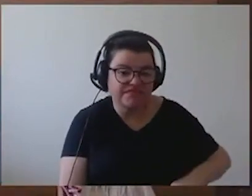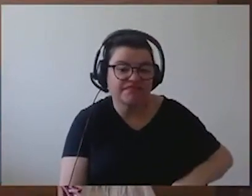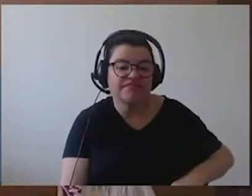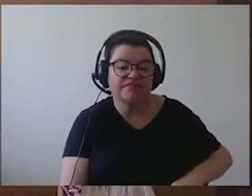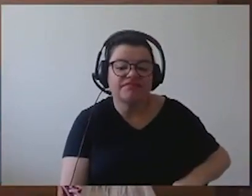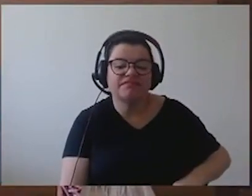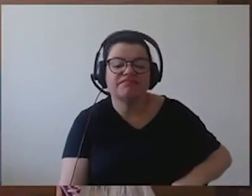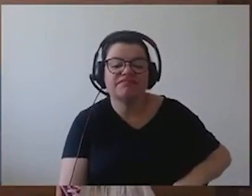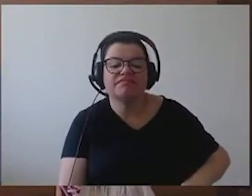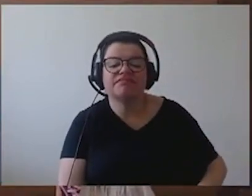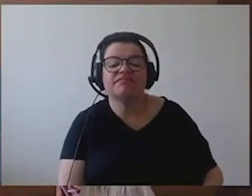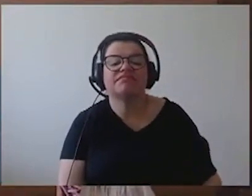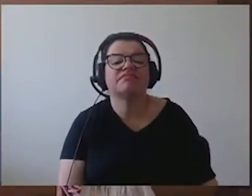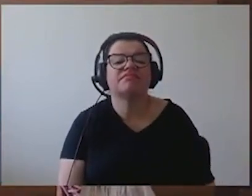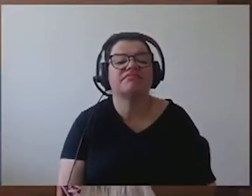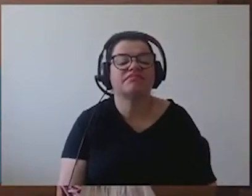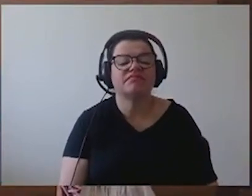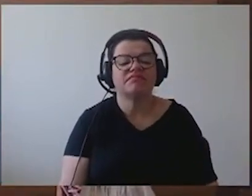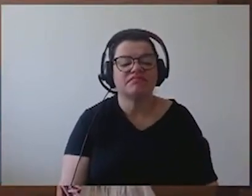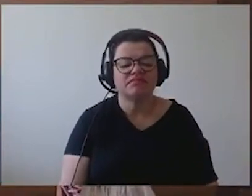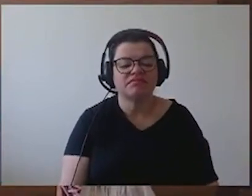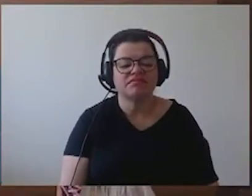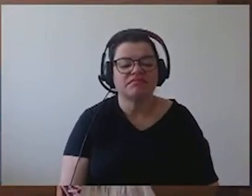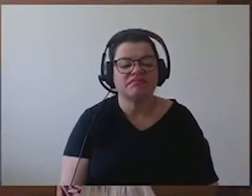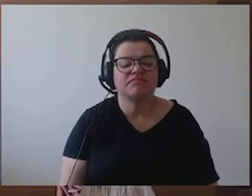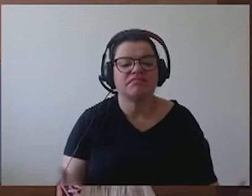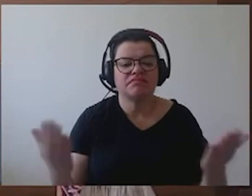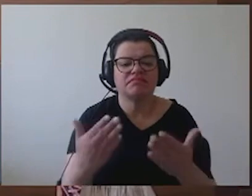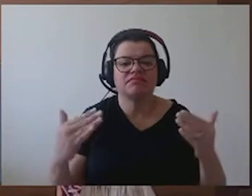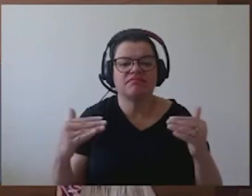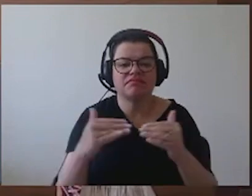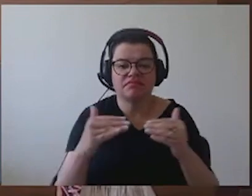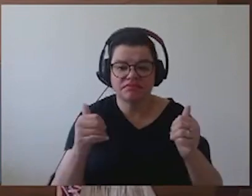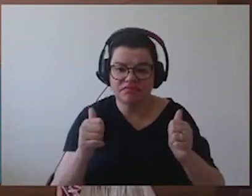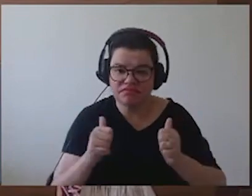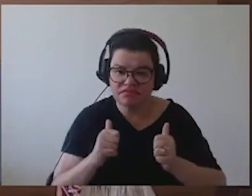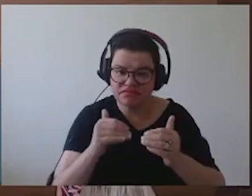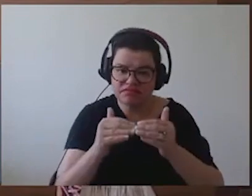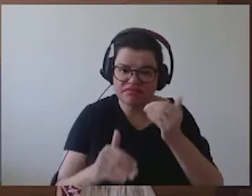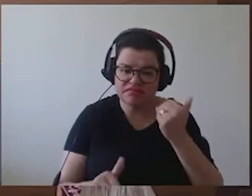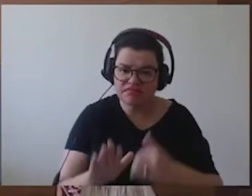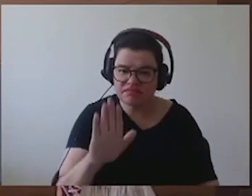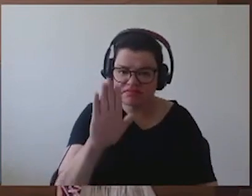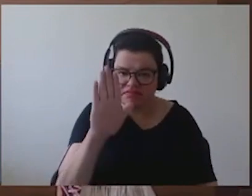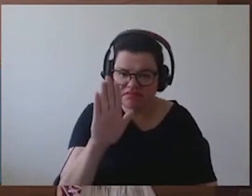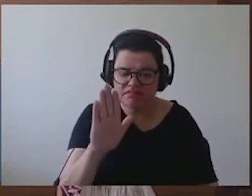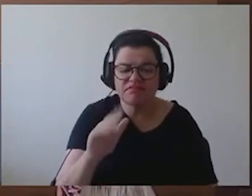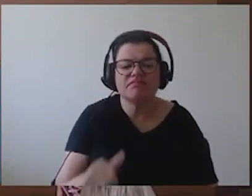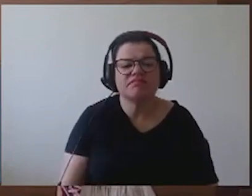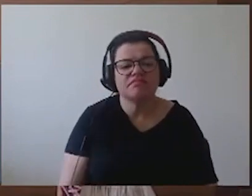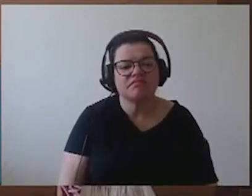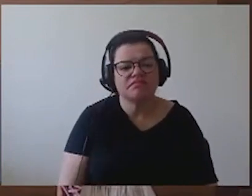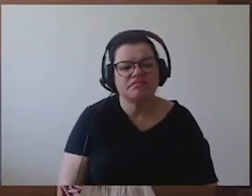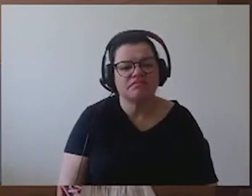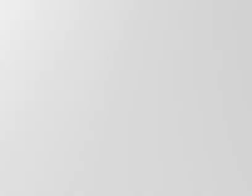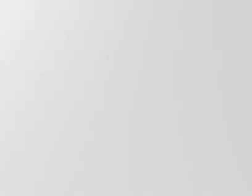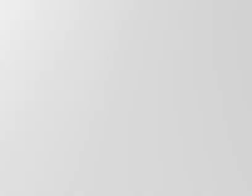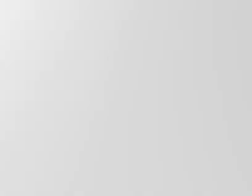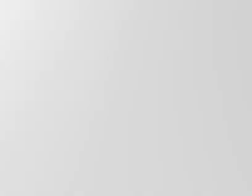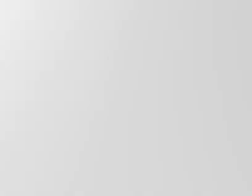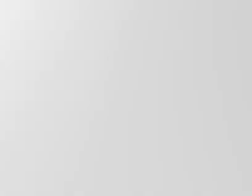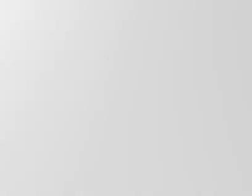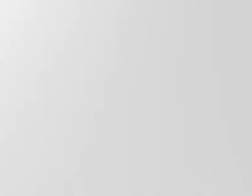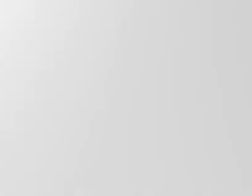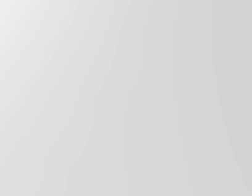discutir o tema. Passamos à votação do requerimento. Vereadores favoráveis permaneçam como estão, os contrários levantem a mão. Aprovado.